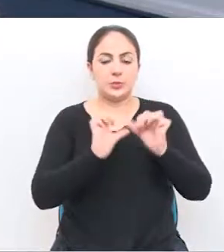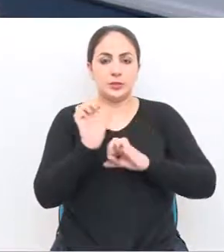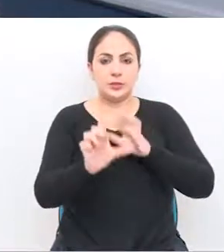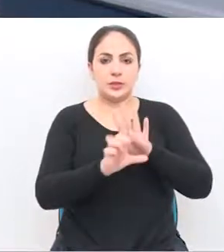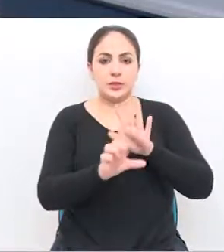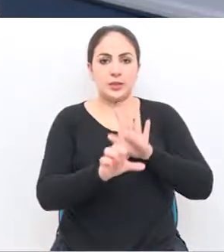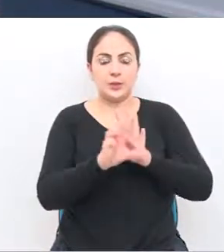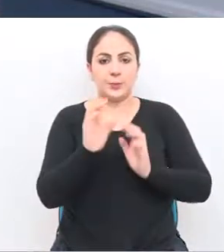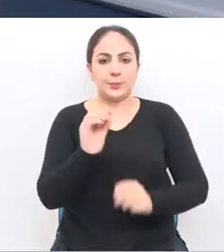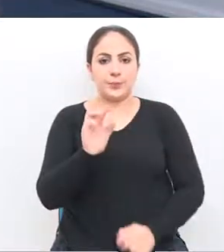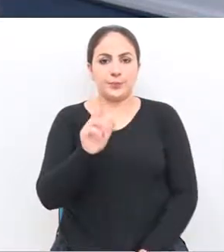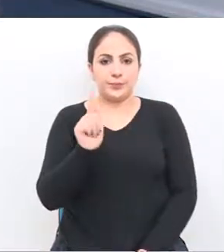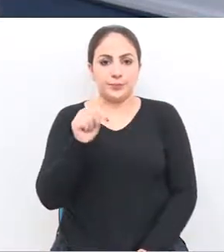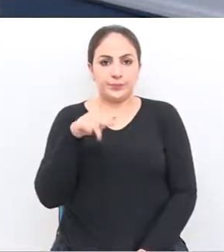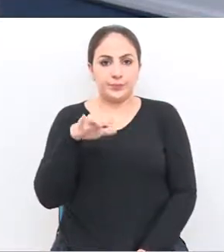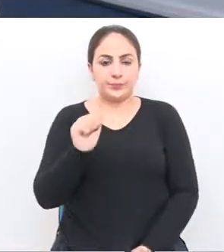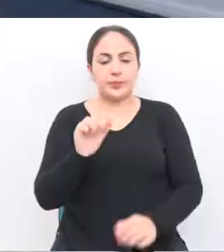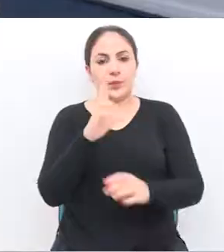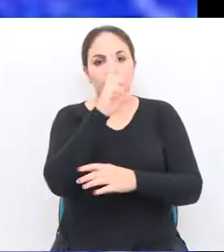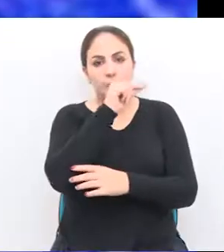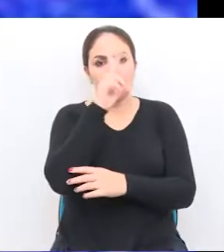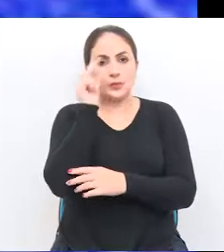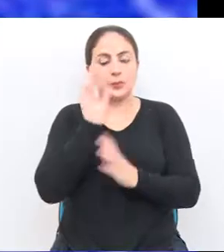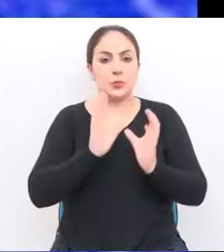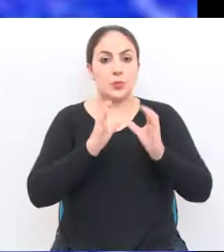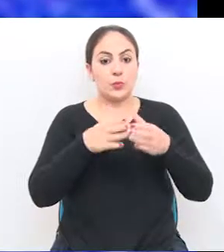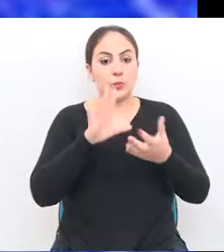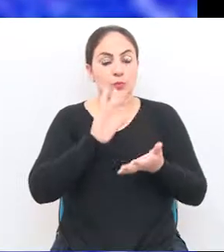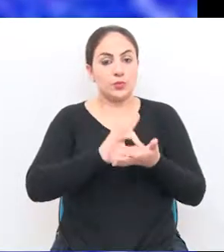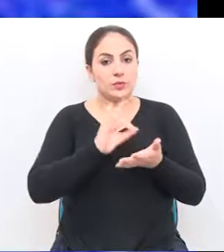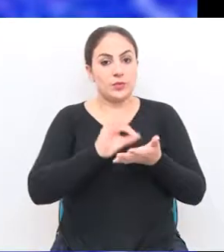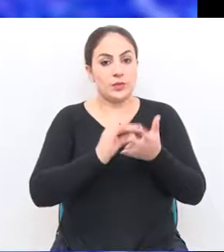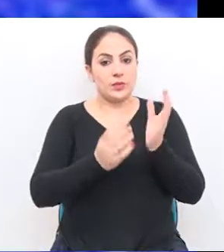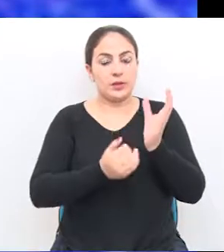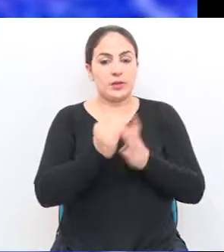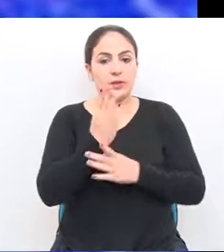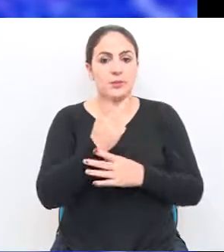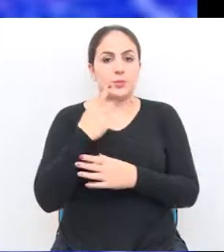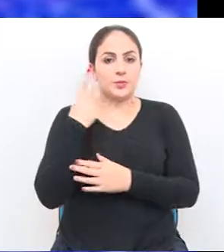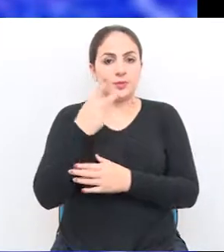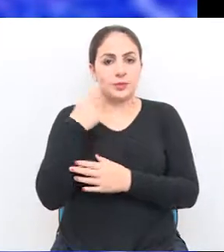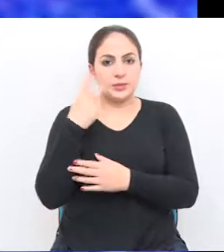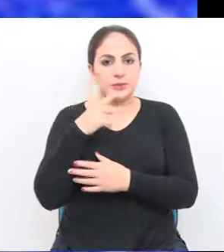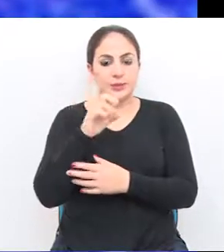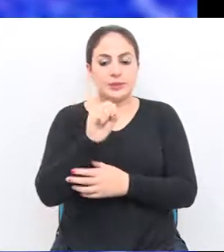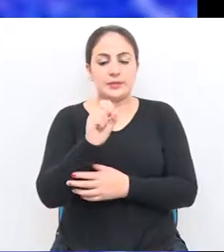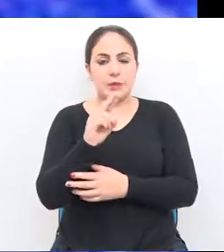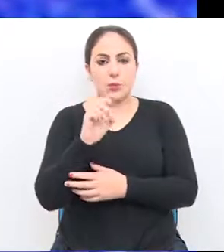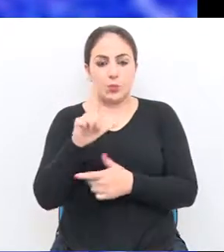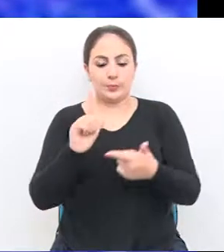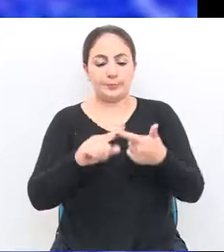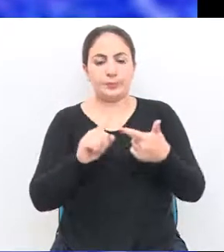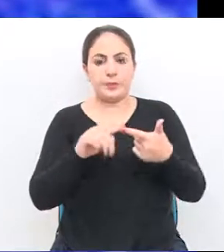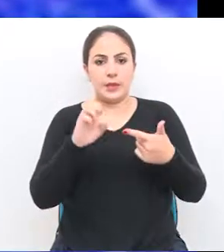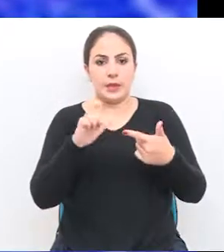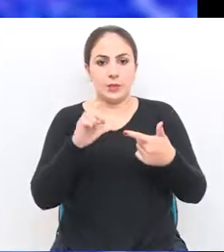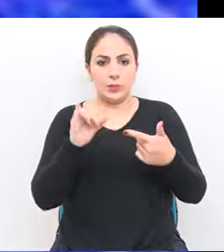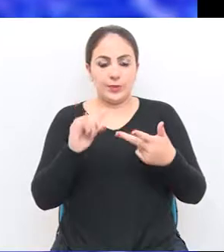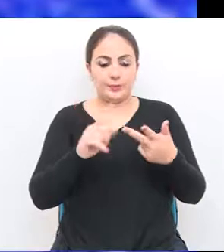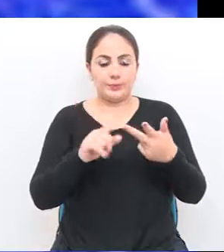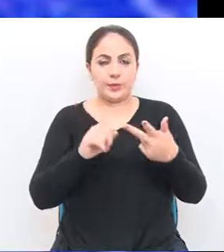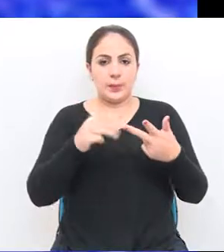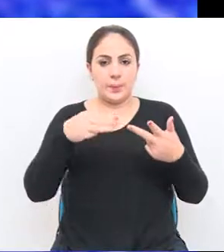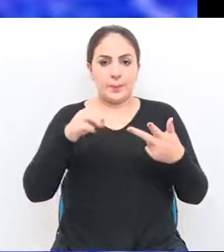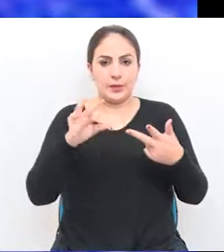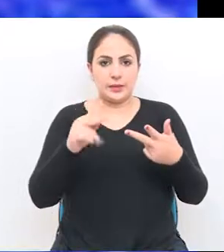alteração da lei orgânica do município. O grupo titular é formado pelos vereadores Saúl Spinelli, Eloi